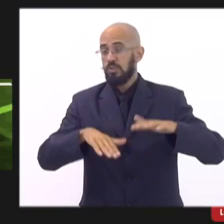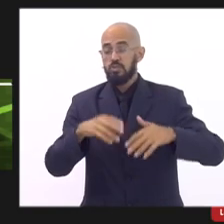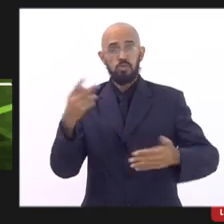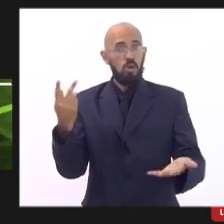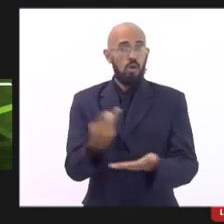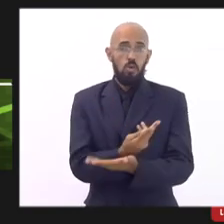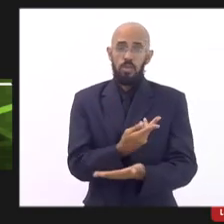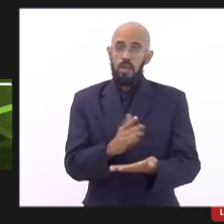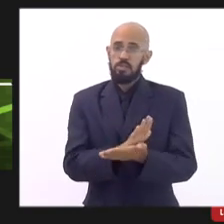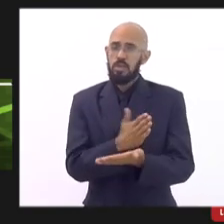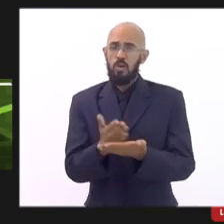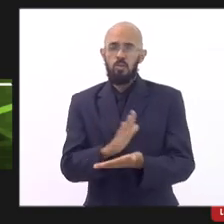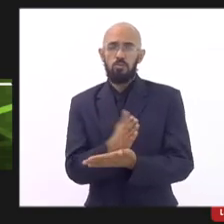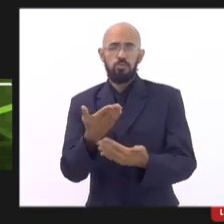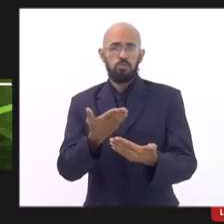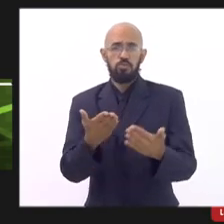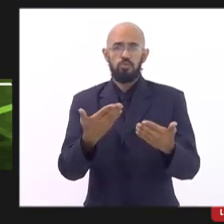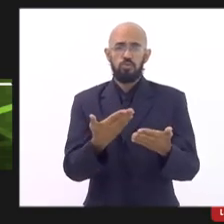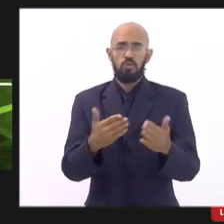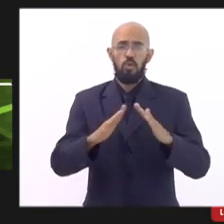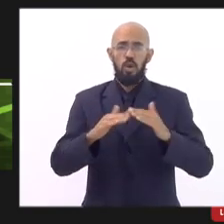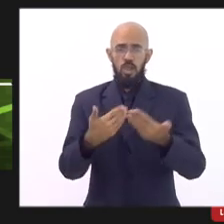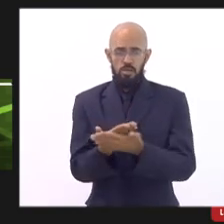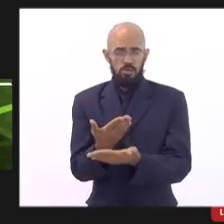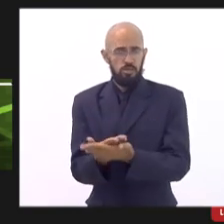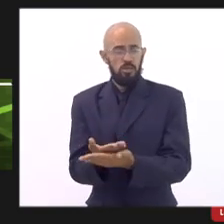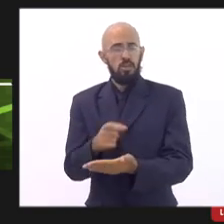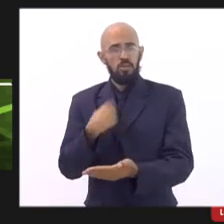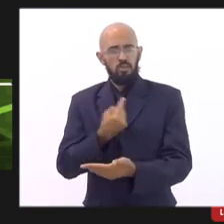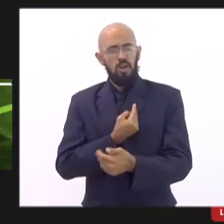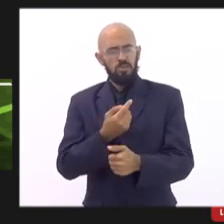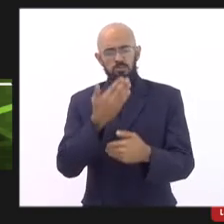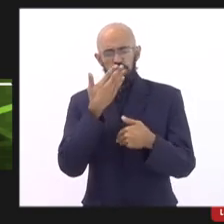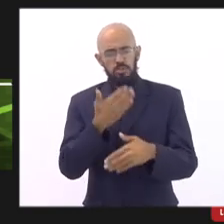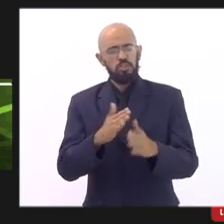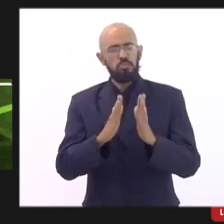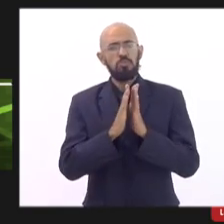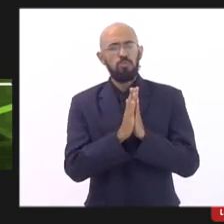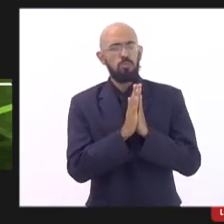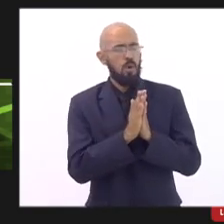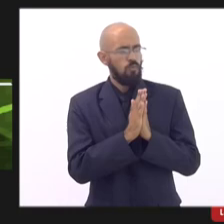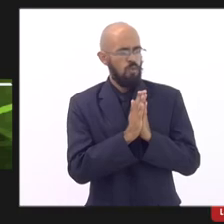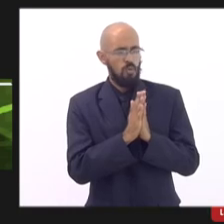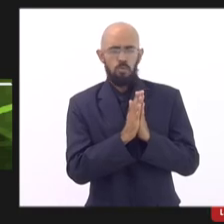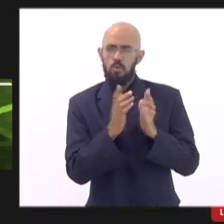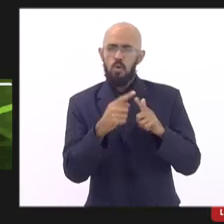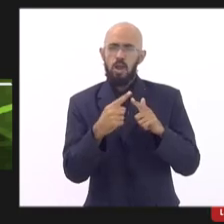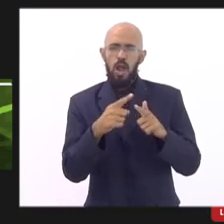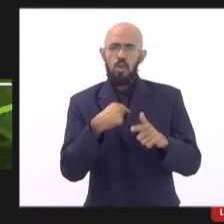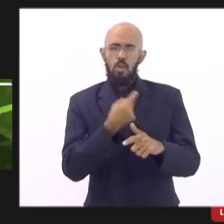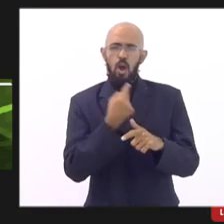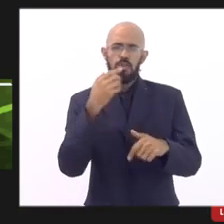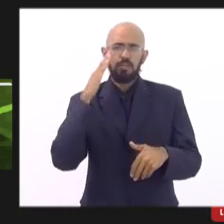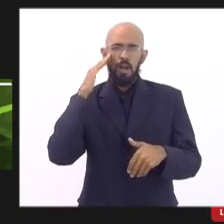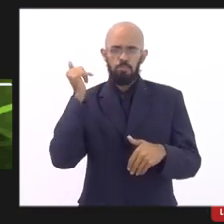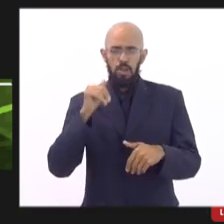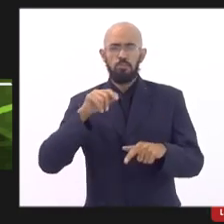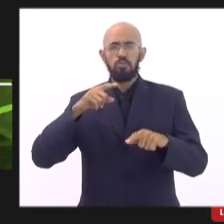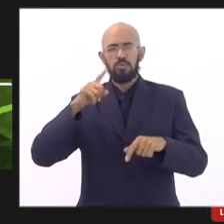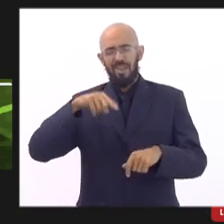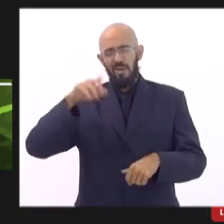unidades escolares né então nós deixamos aqui o nosso apelo porque nós sabemos que a alimentação escolar ela é